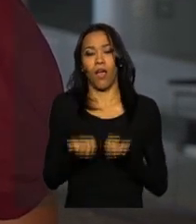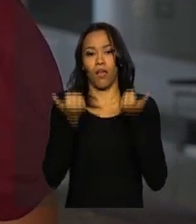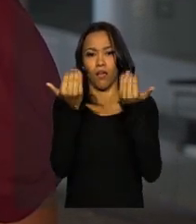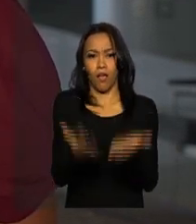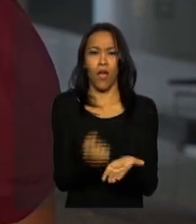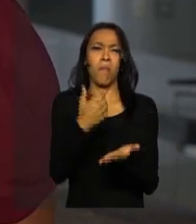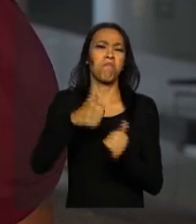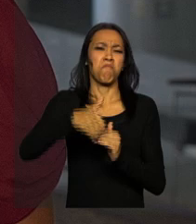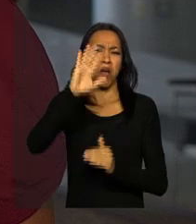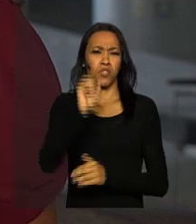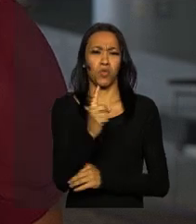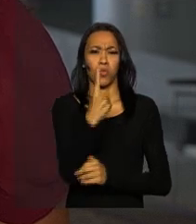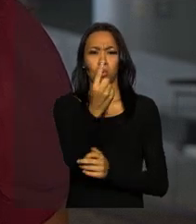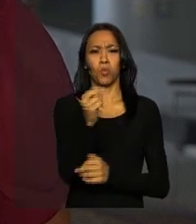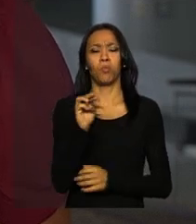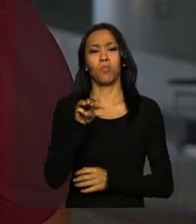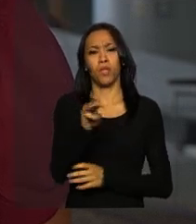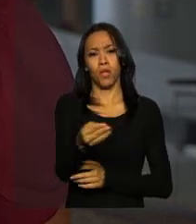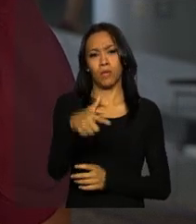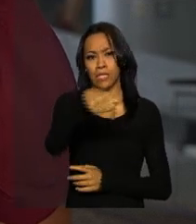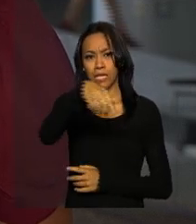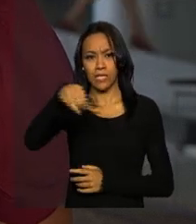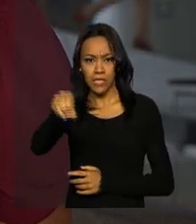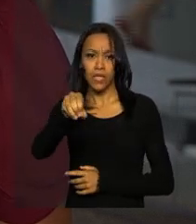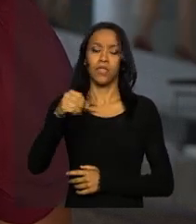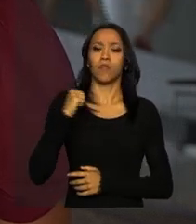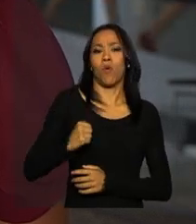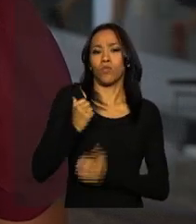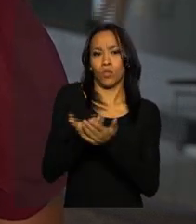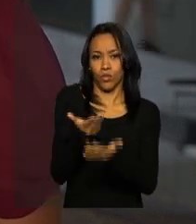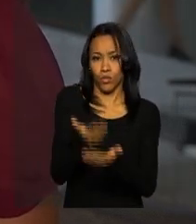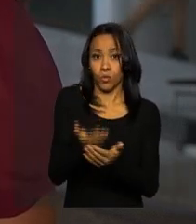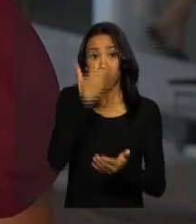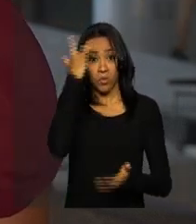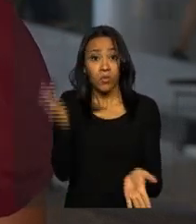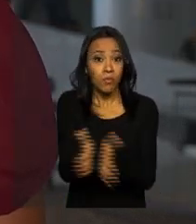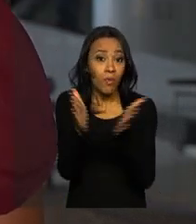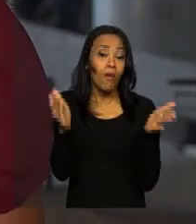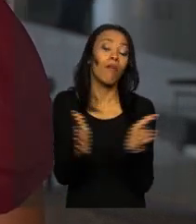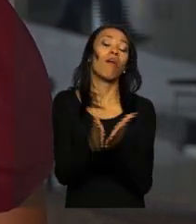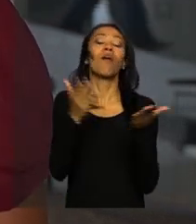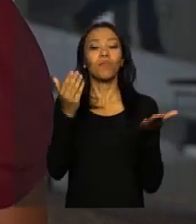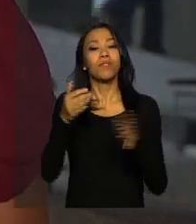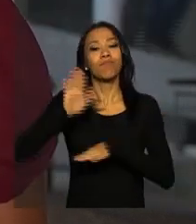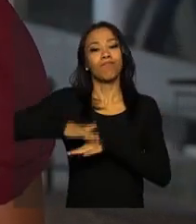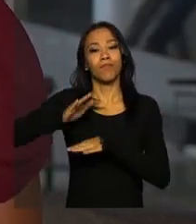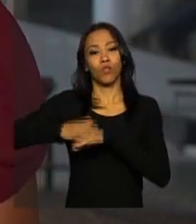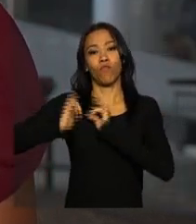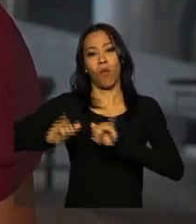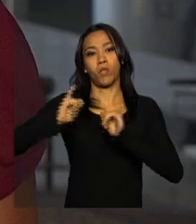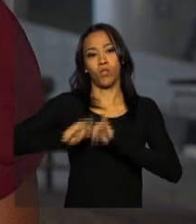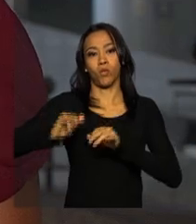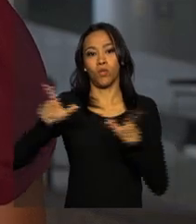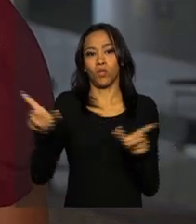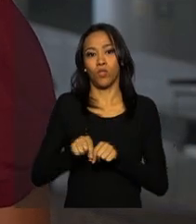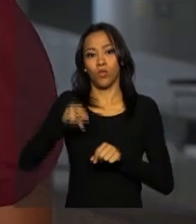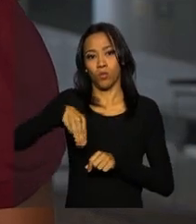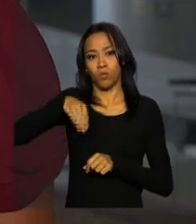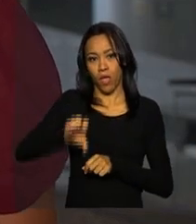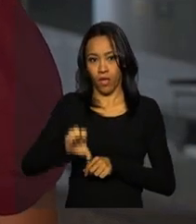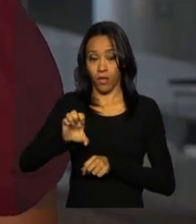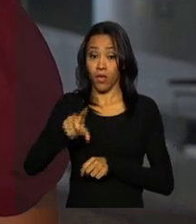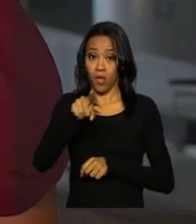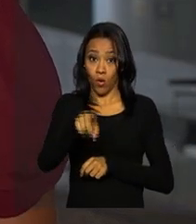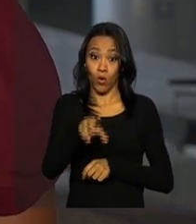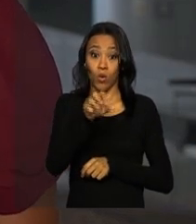mais de 1 milhão e 700 mil bolsas para estudantes de baixa renda, segundo o Ministério da Educação. Então anota aí, o site